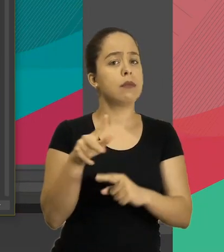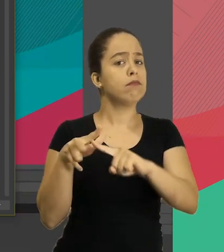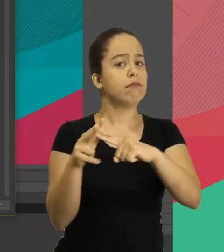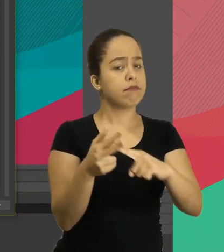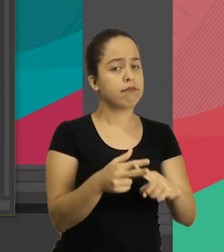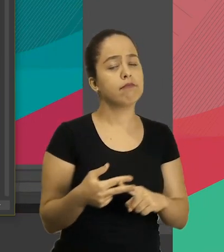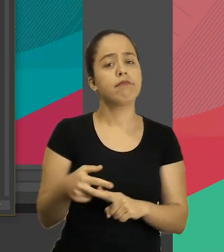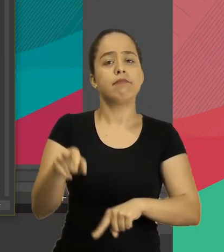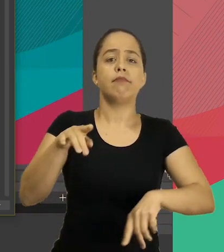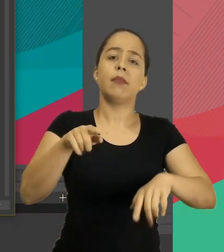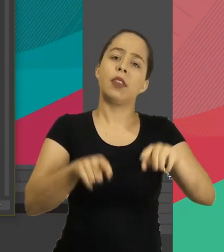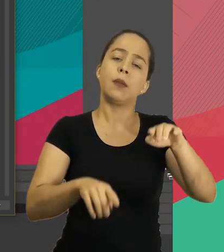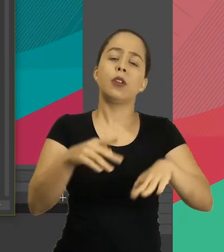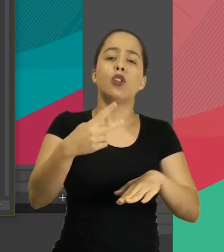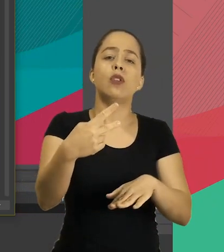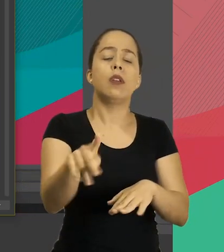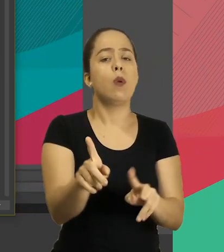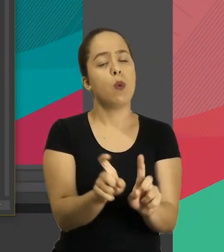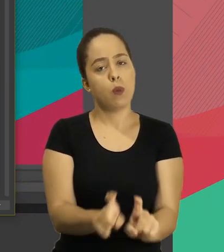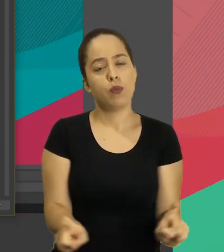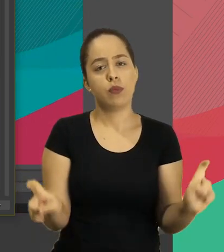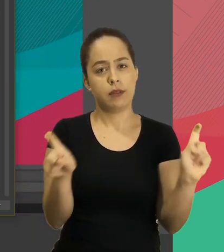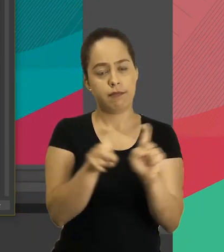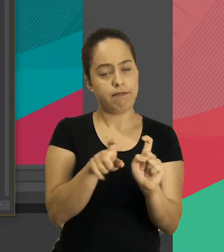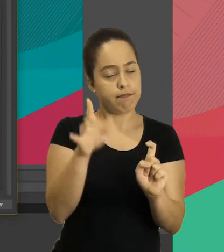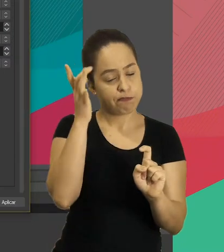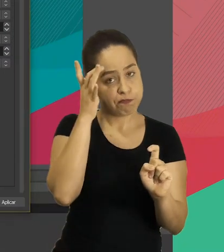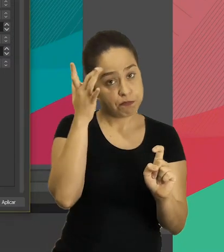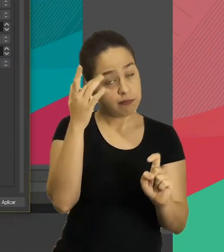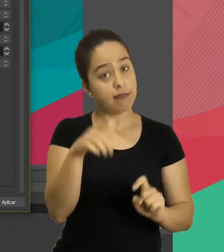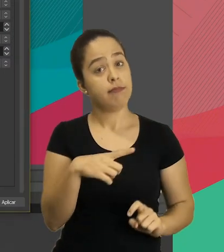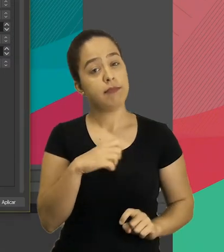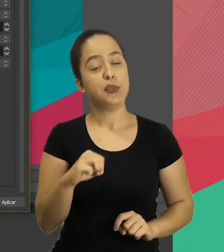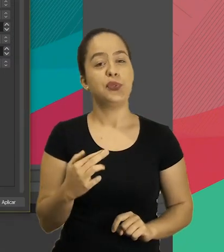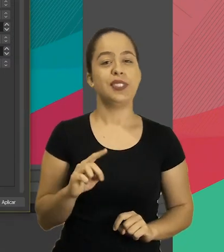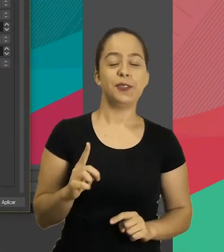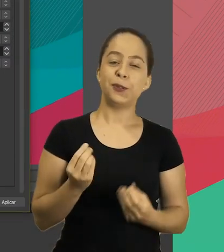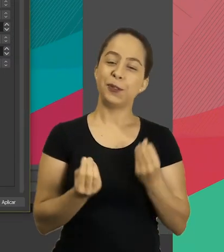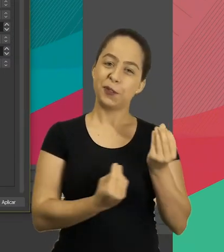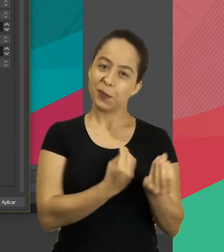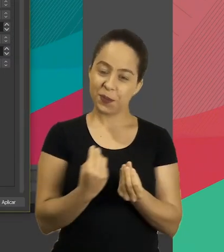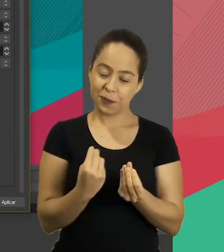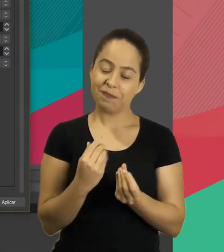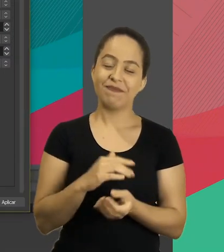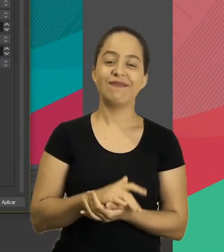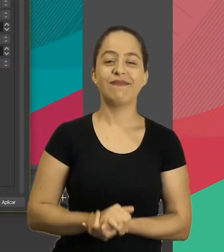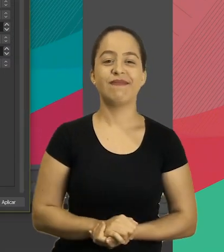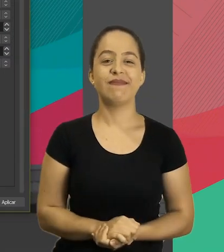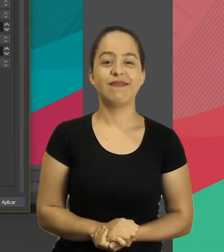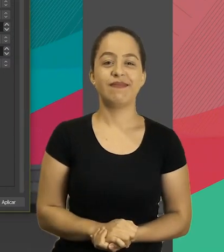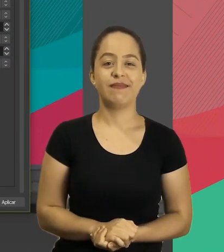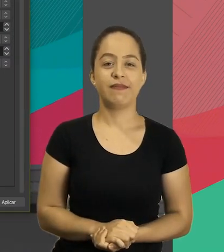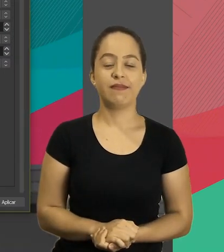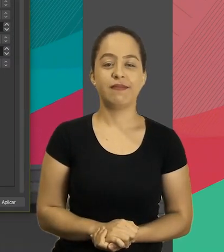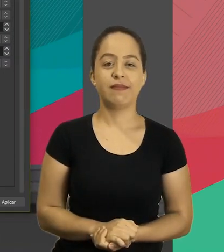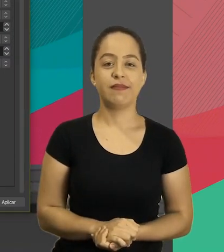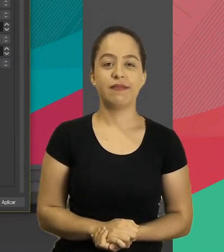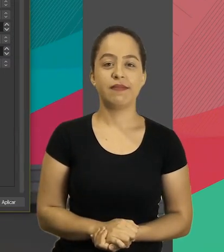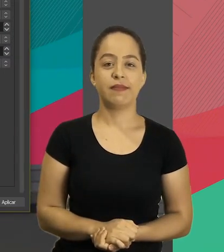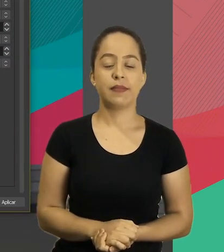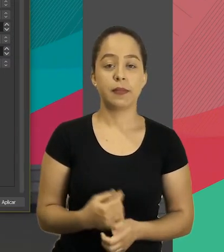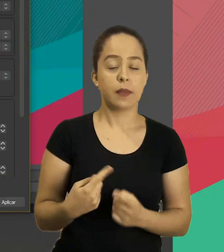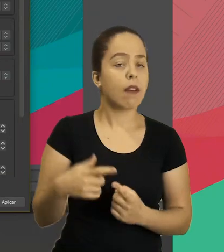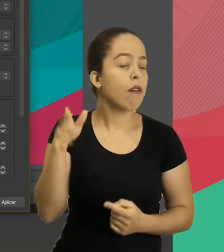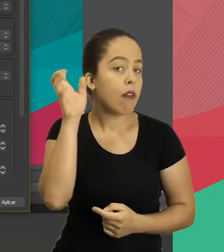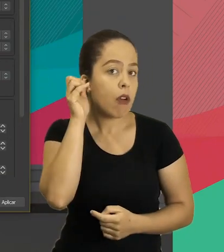e aí você vai configurar conforme for aí a capacidade da sua máquina aí